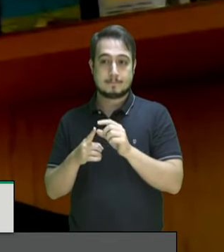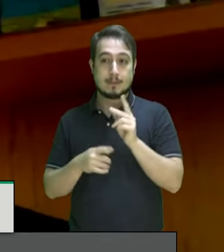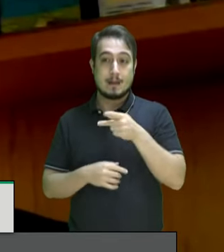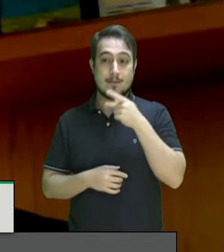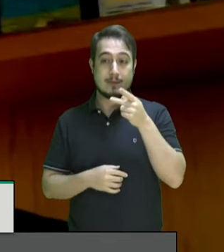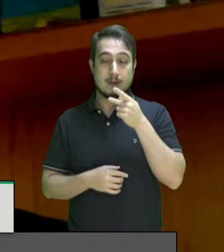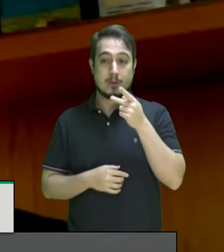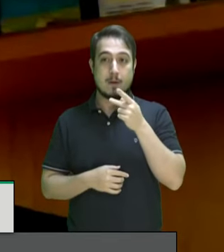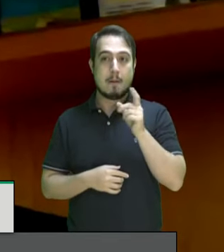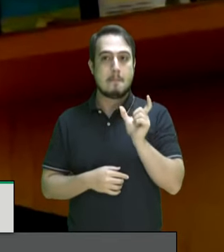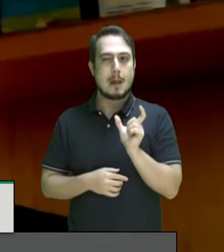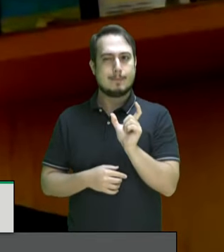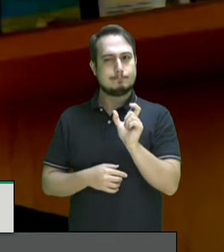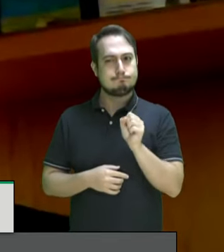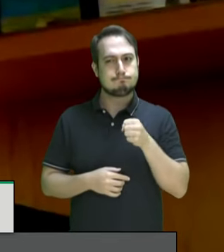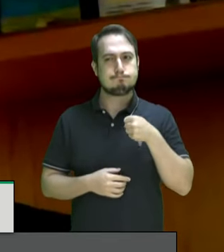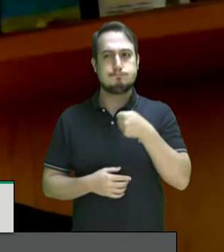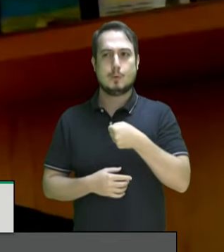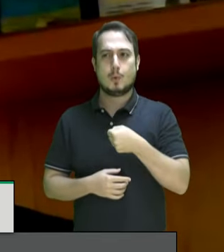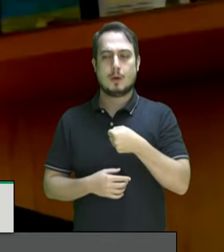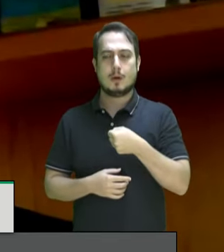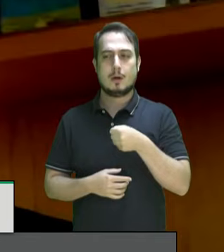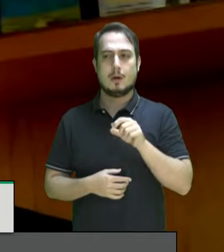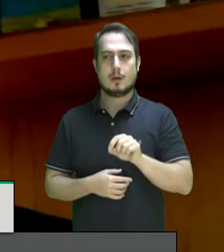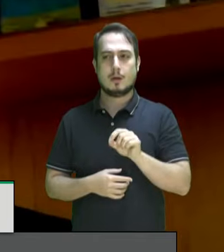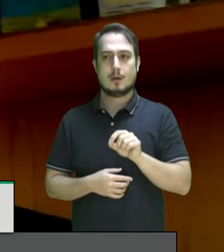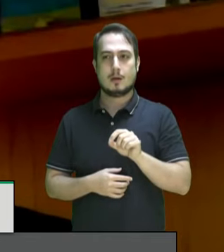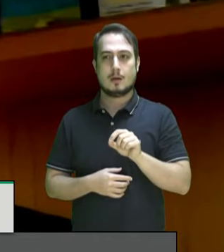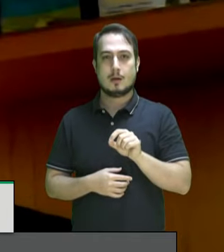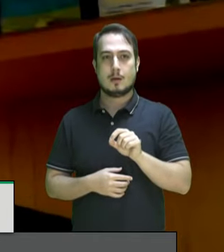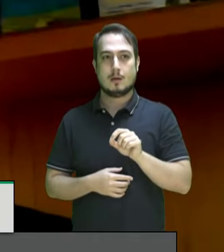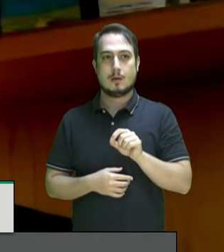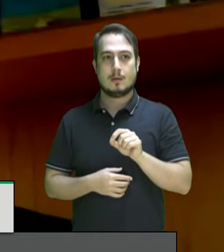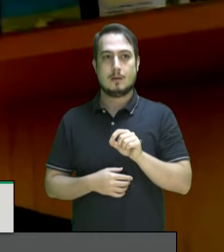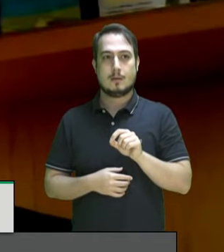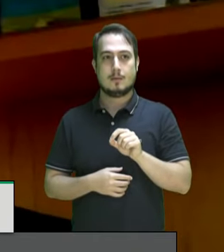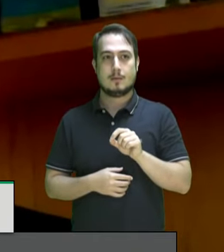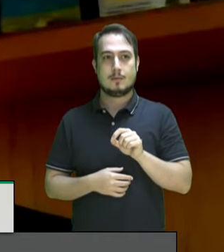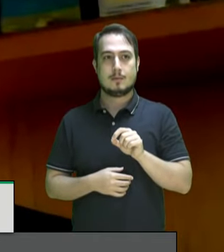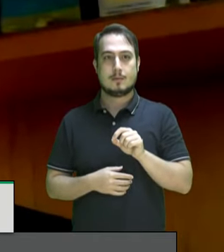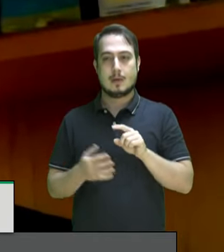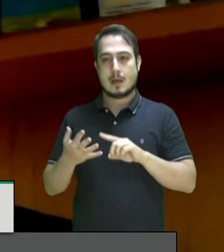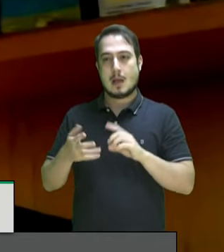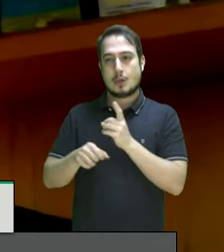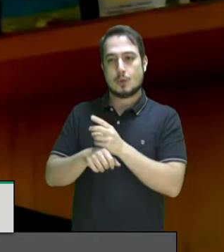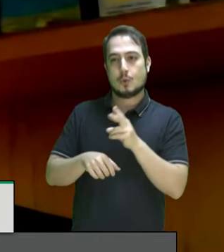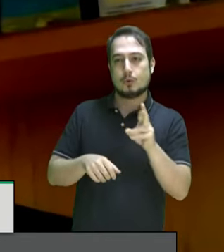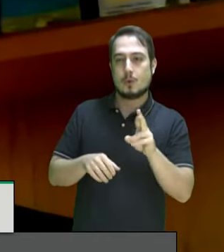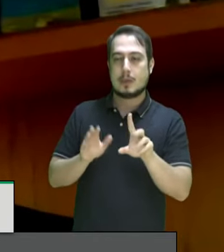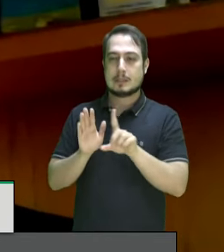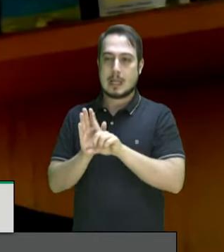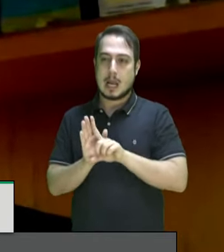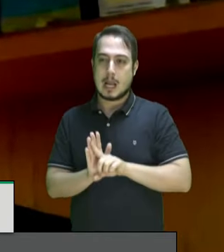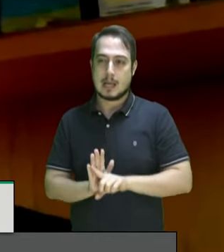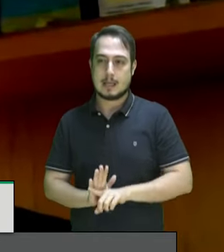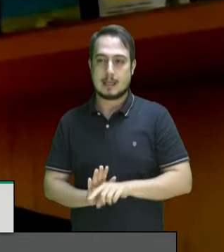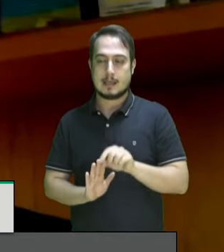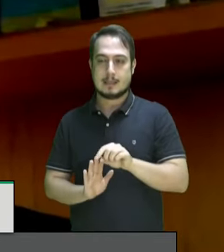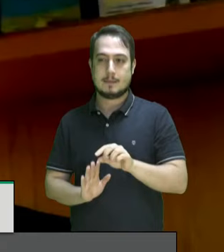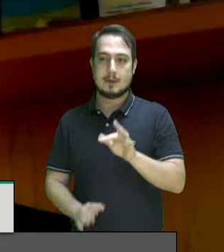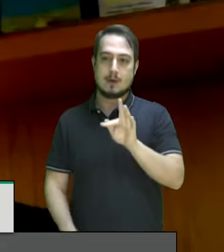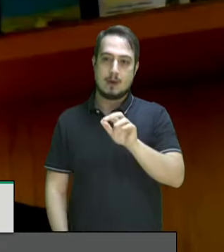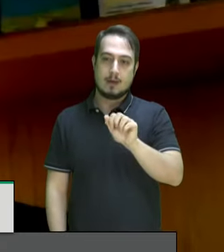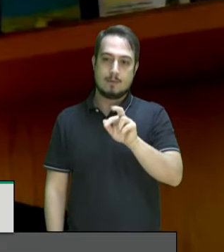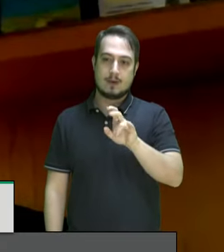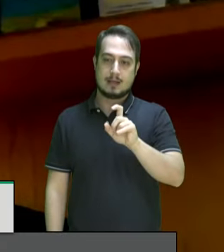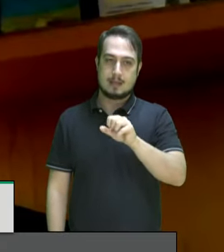mais duras aos saduceus, aos doutores da lei e aos fariseus.